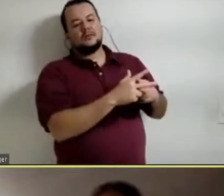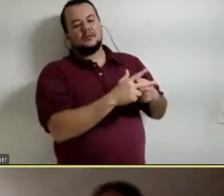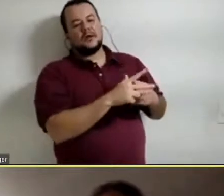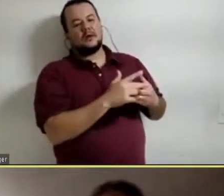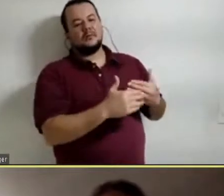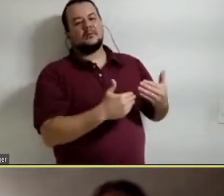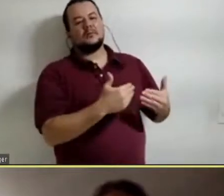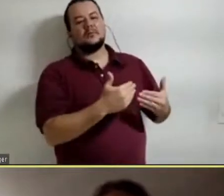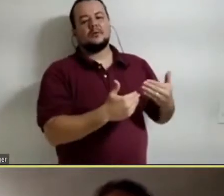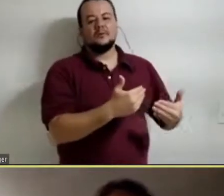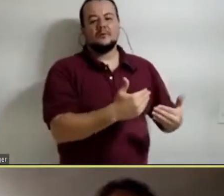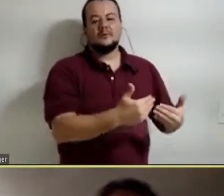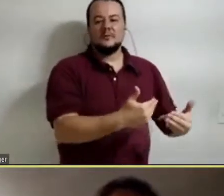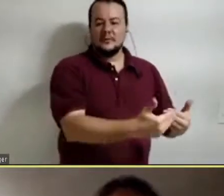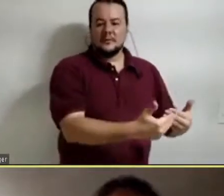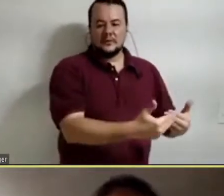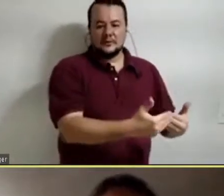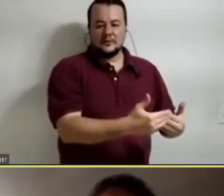permitam